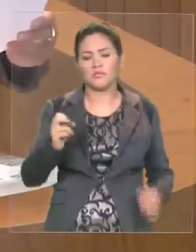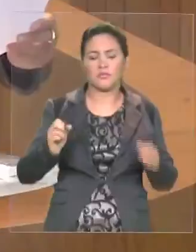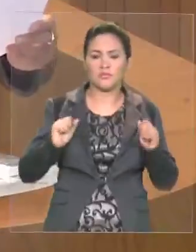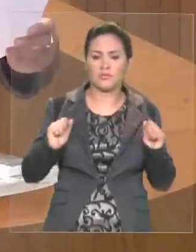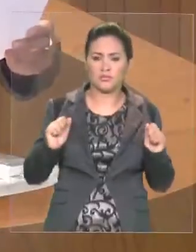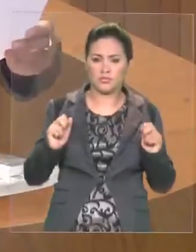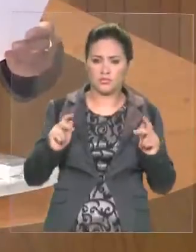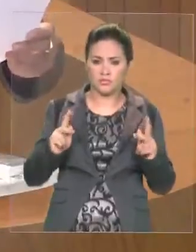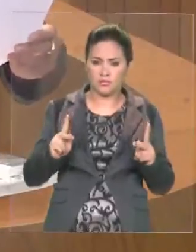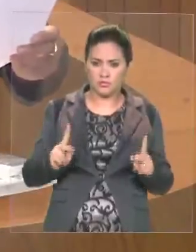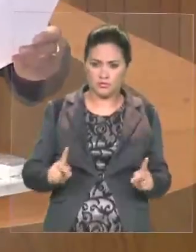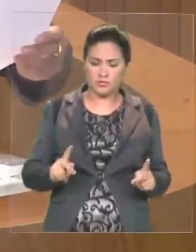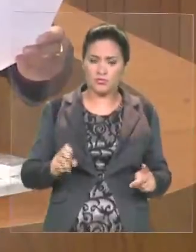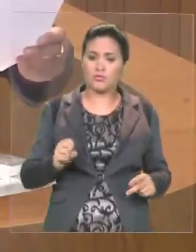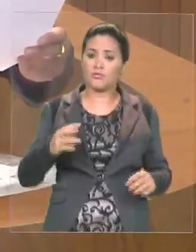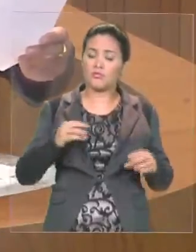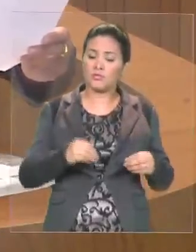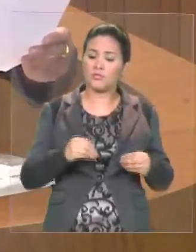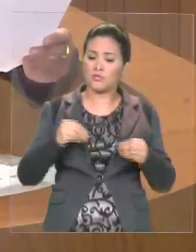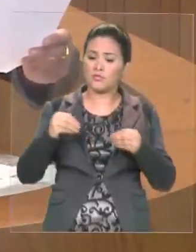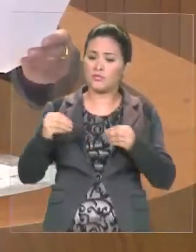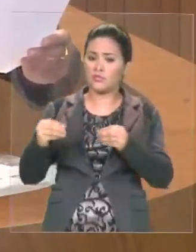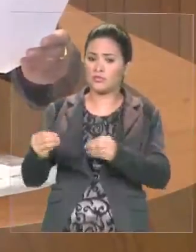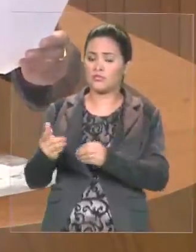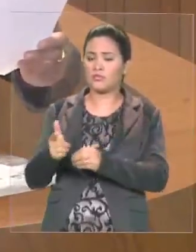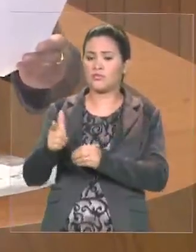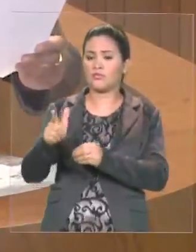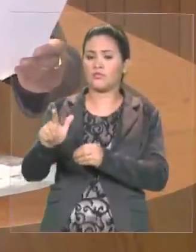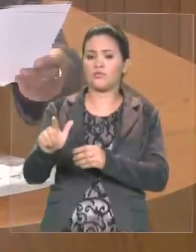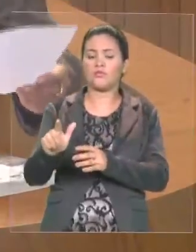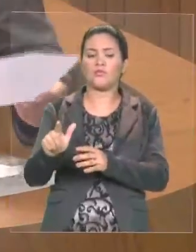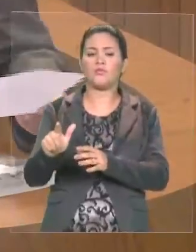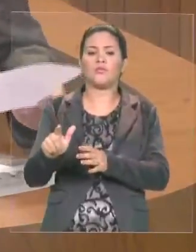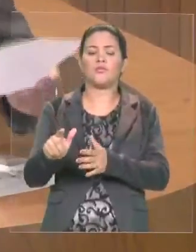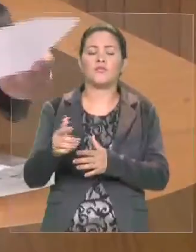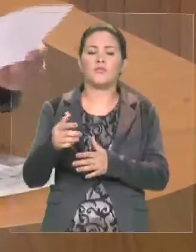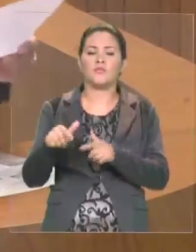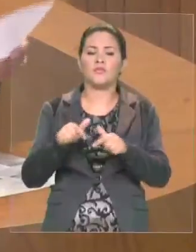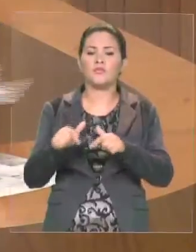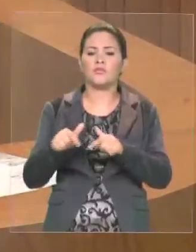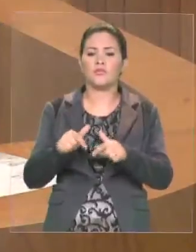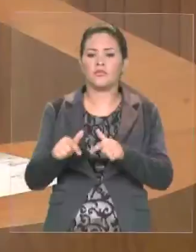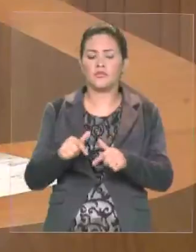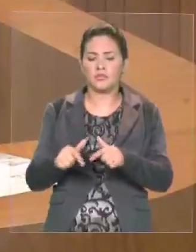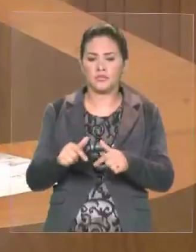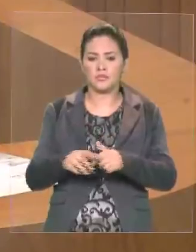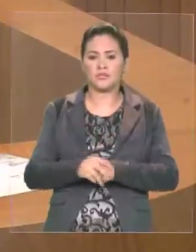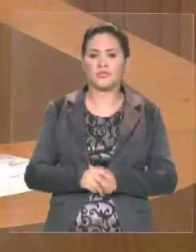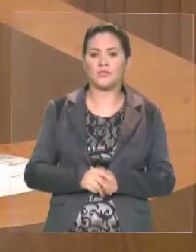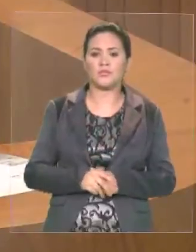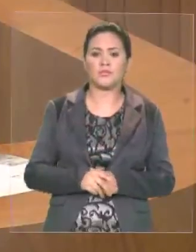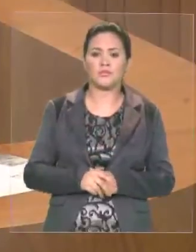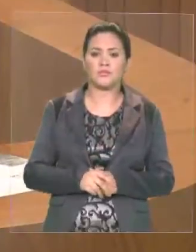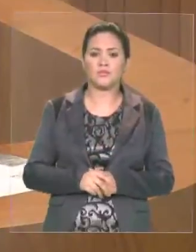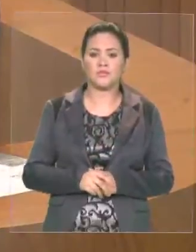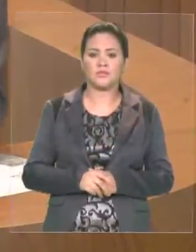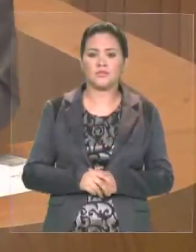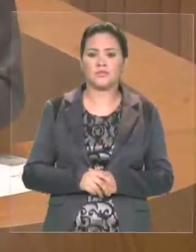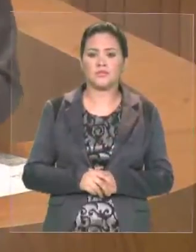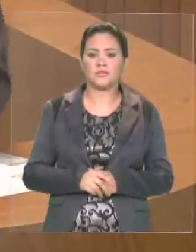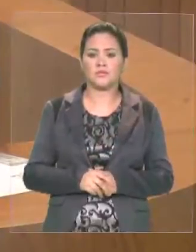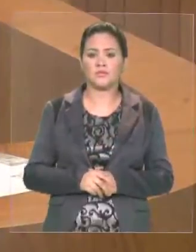modo, tenham sido transferidos à inatividade do ano anterior. E nós vamos, inclusive, sugerir